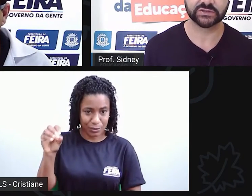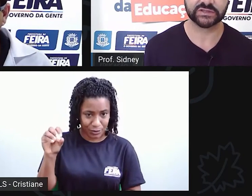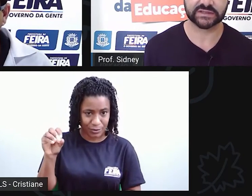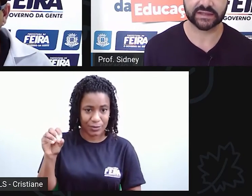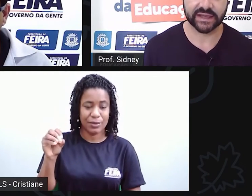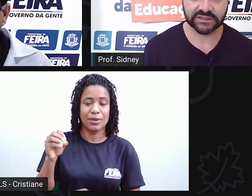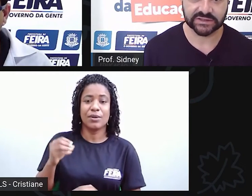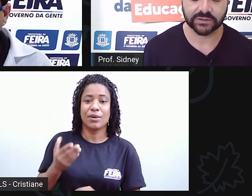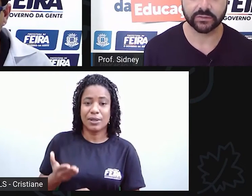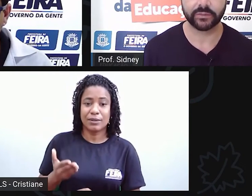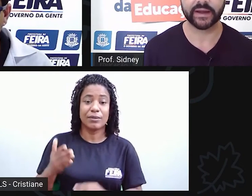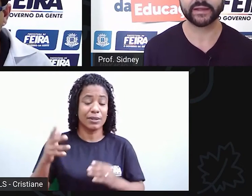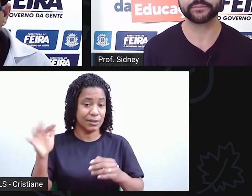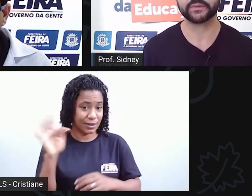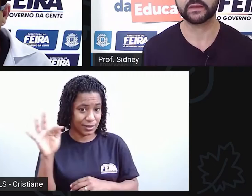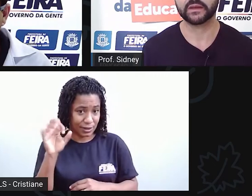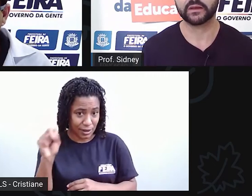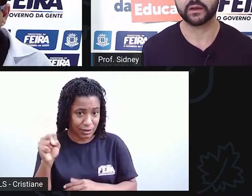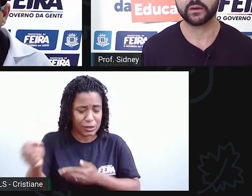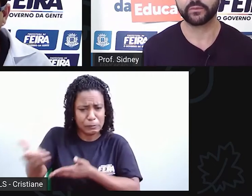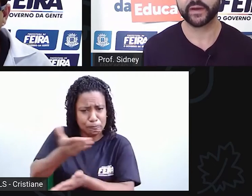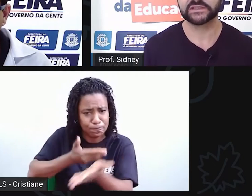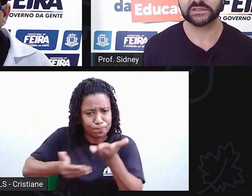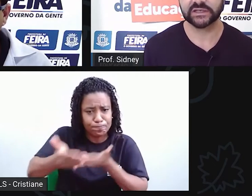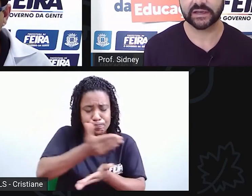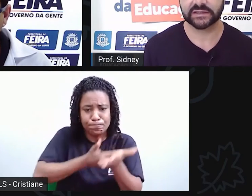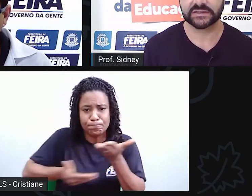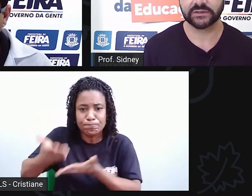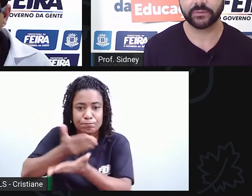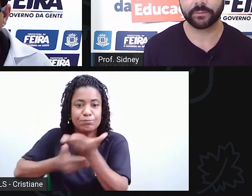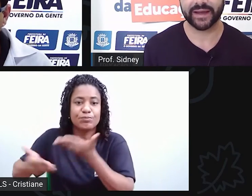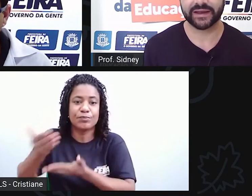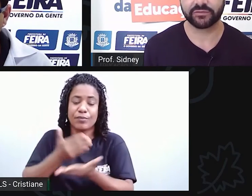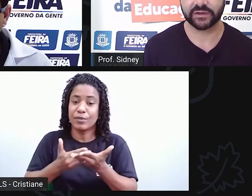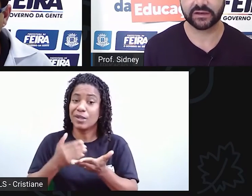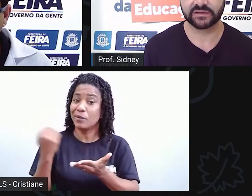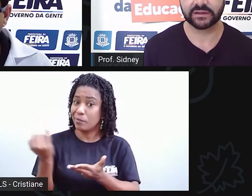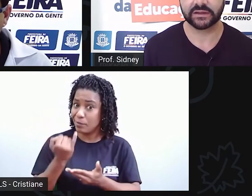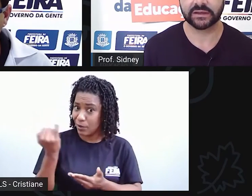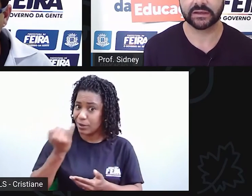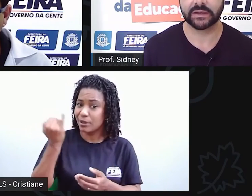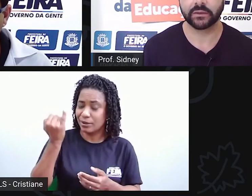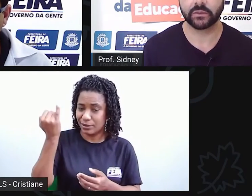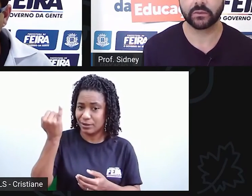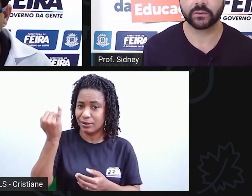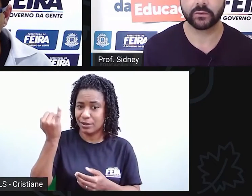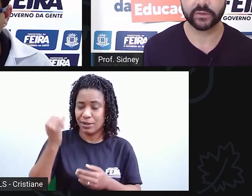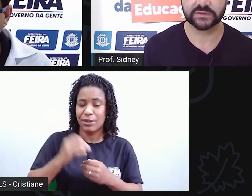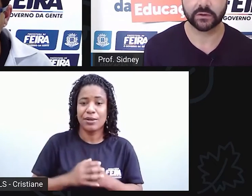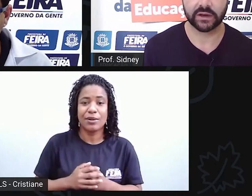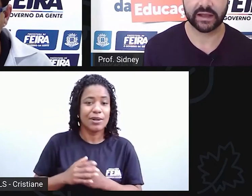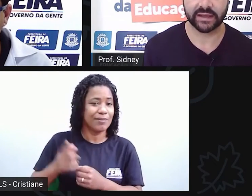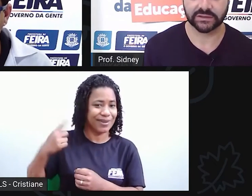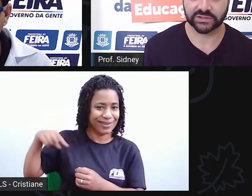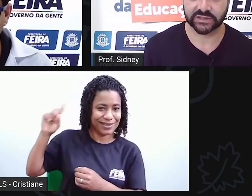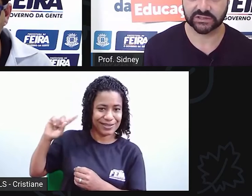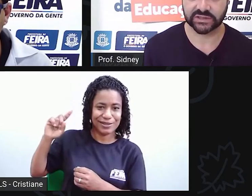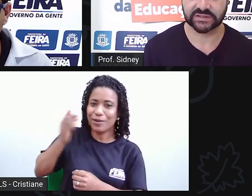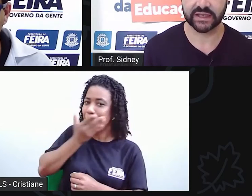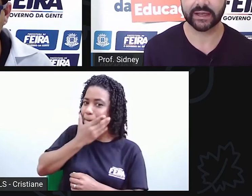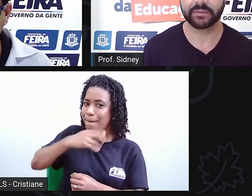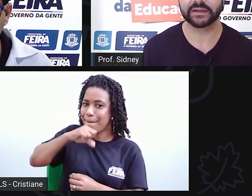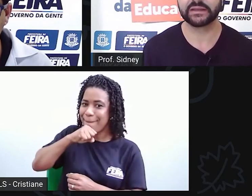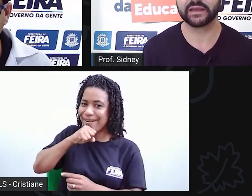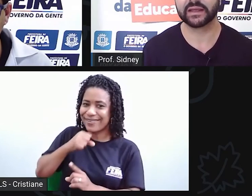questões da cidade, assim como o pai. O pai já tinha trazido para a Feira de Santana um grupo escolar, o